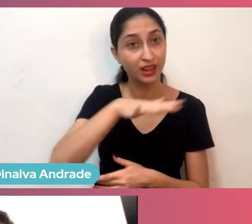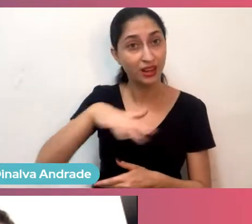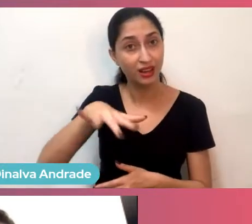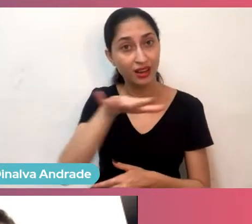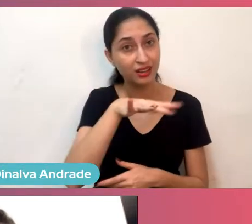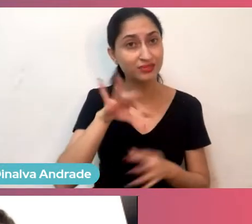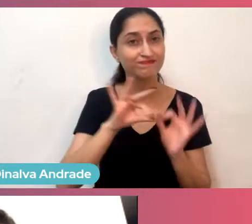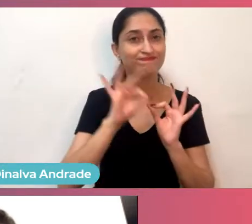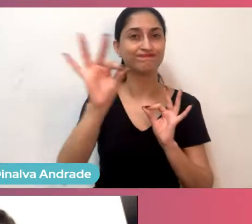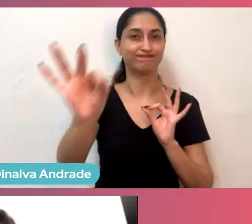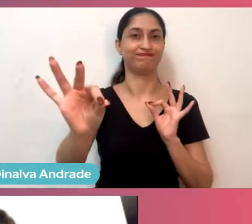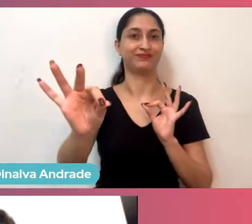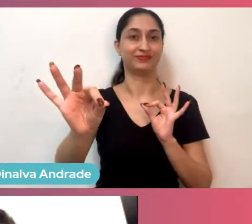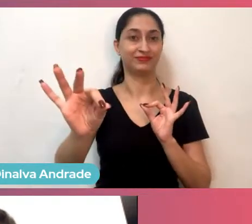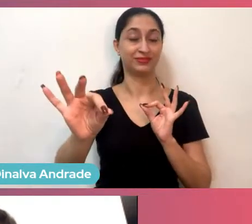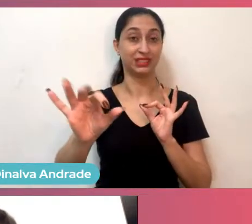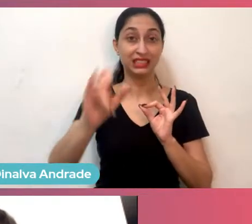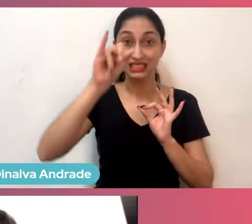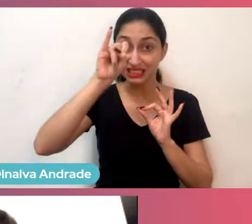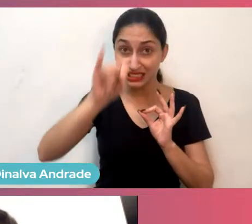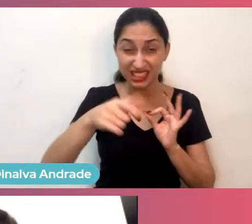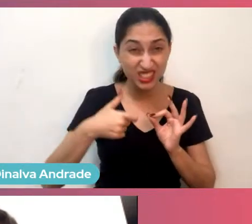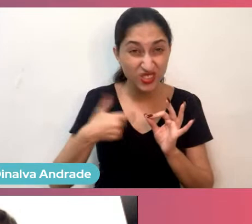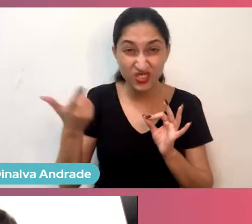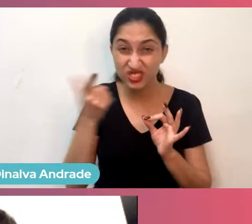Então, se eu posso dar uma super dica,